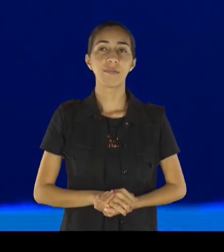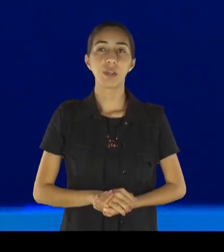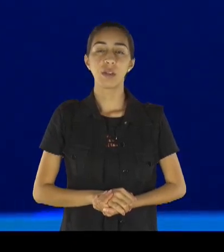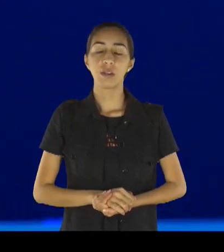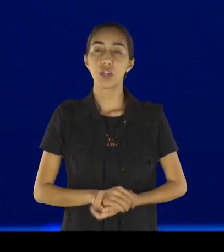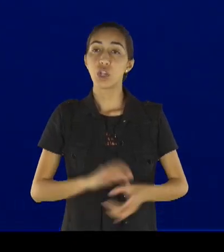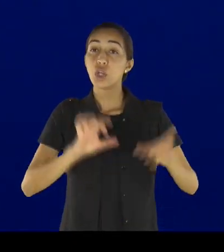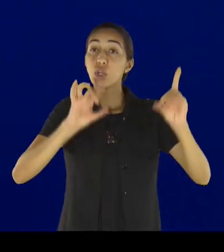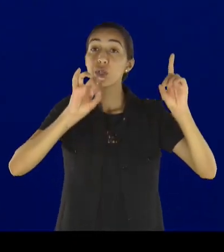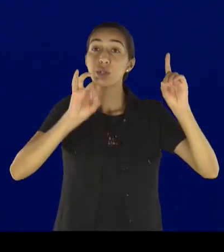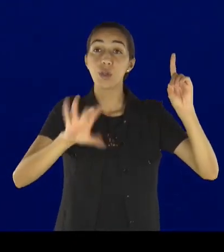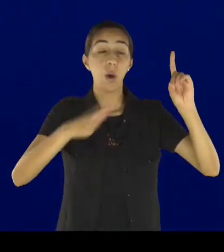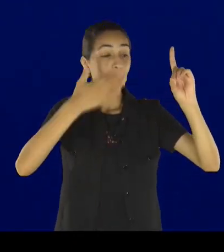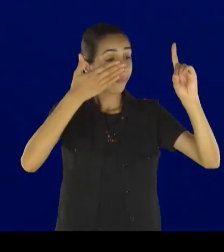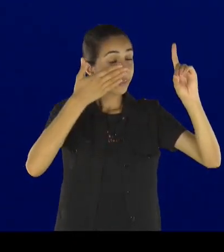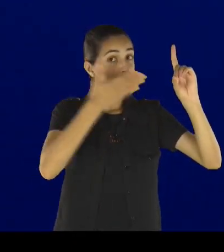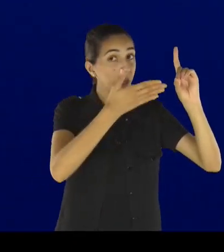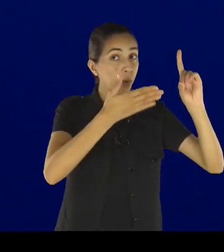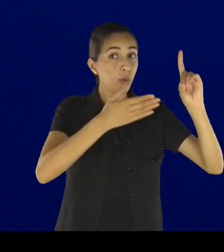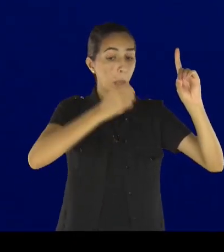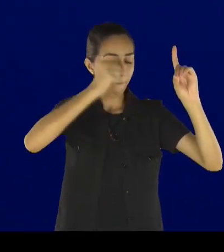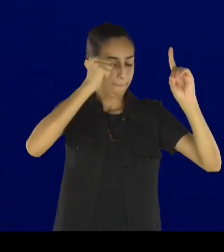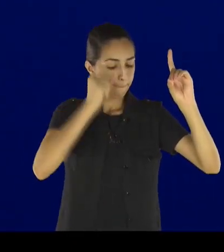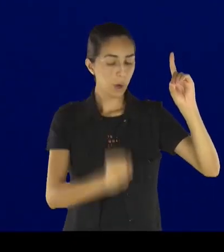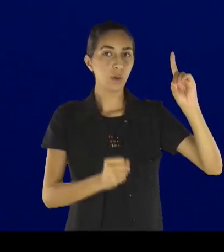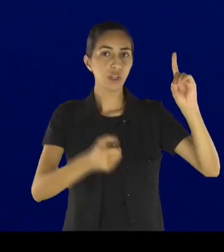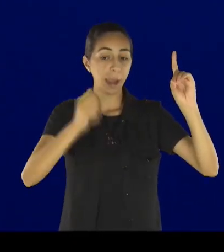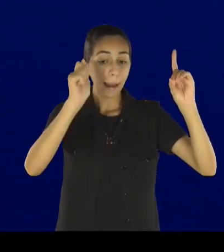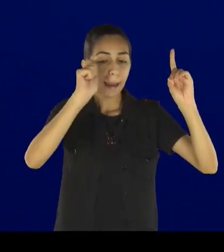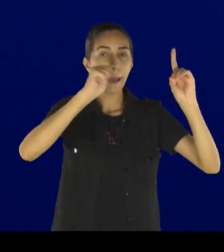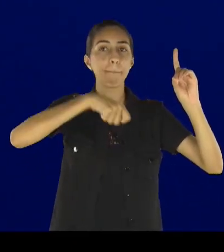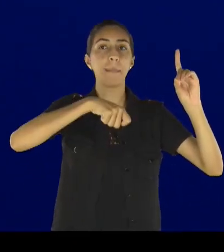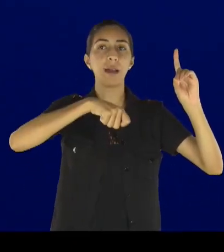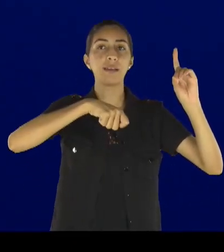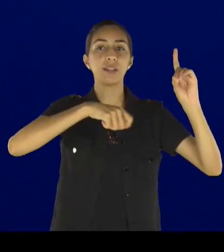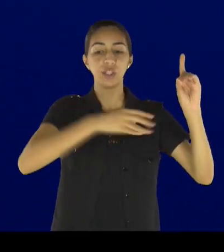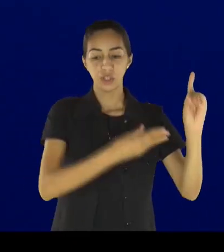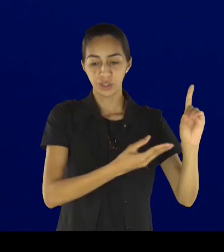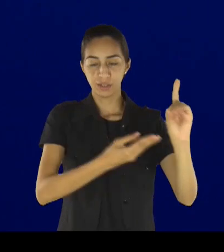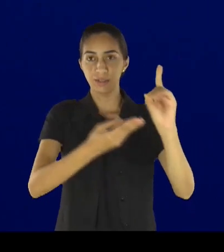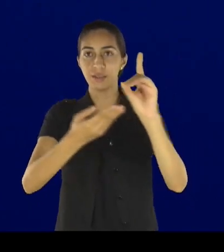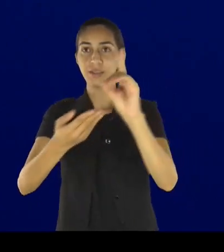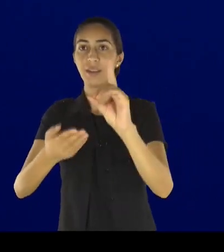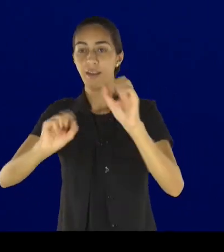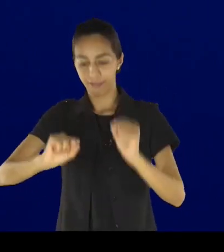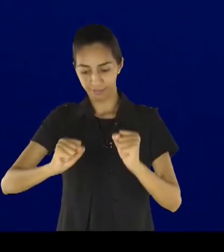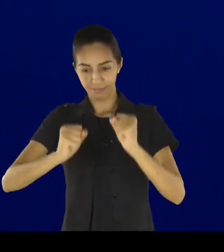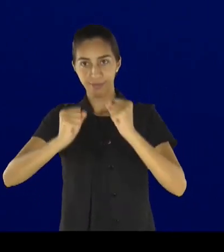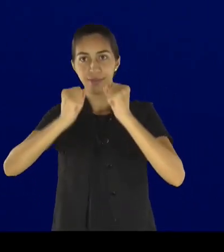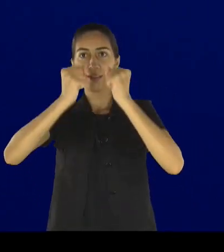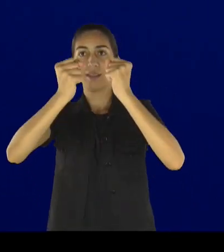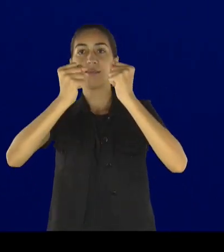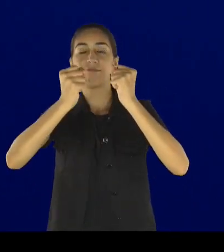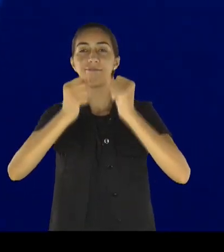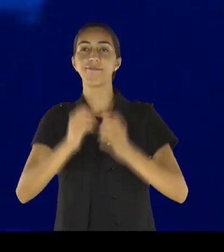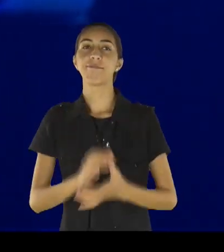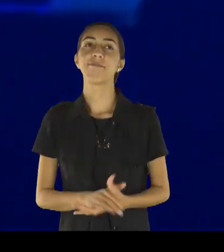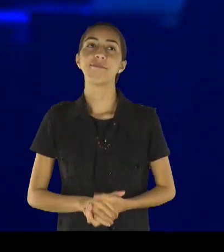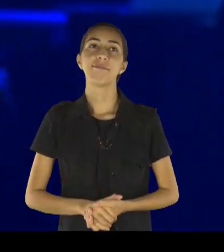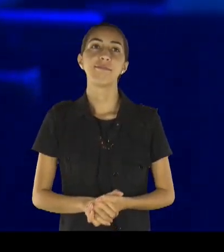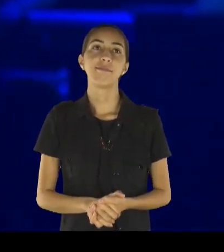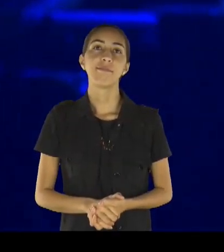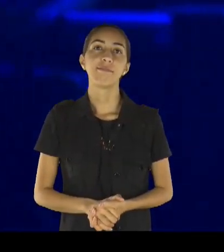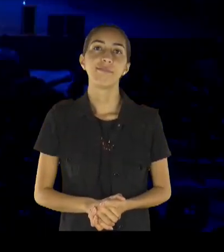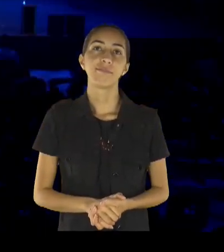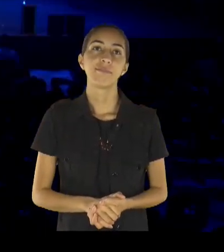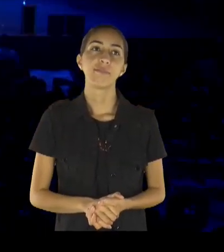fortalecer o nosso coração, que pode nos dar ânimo, irmãos, como nós vamos aguentar uma segunda ona, uma segunda ona, se porventura